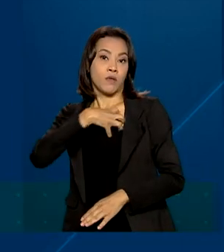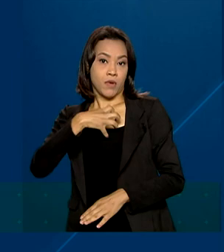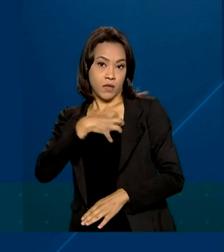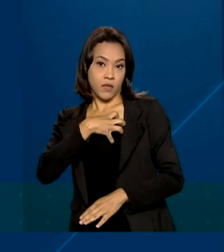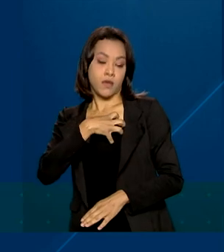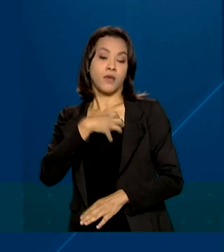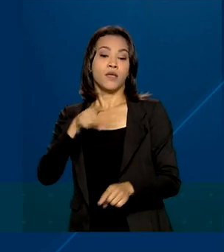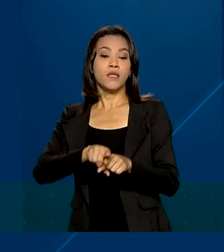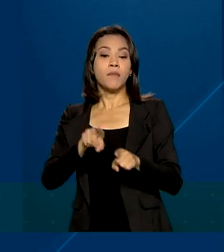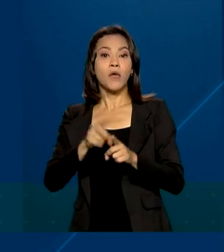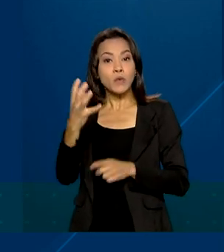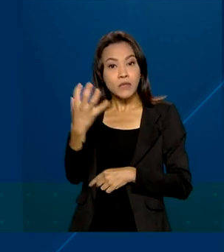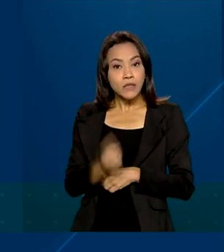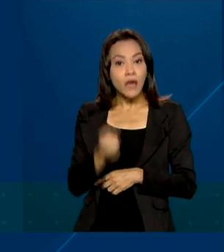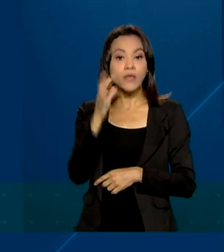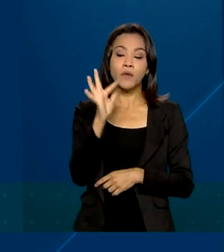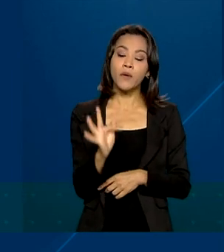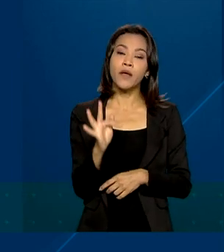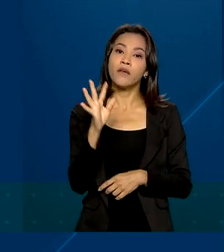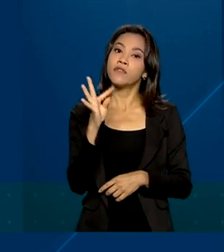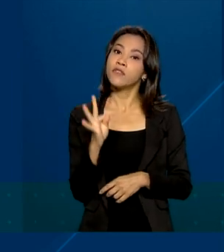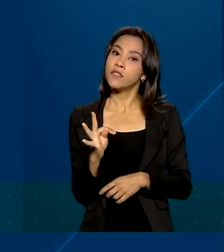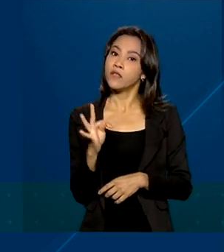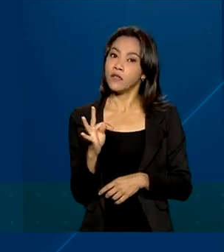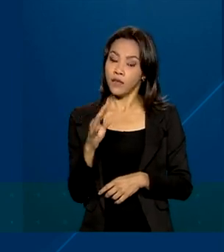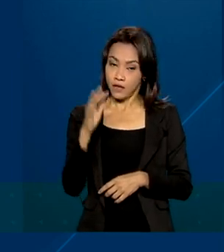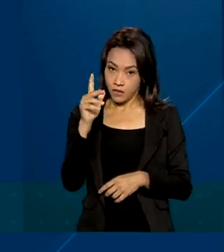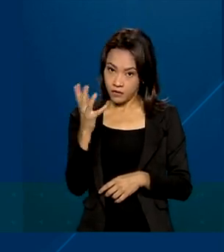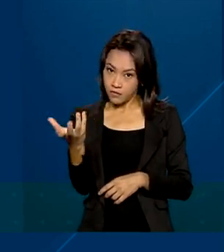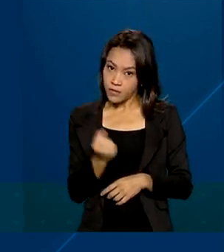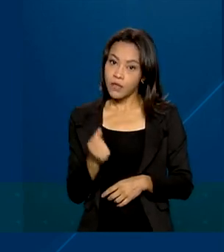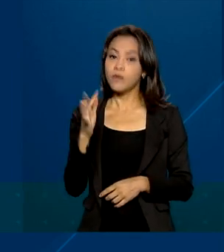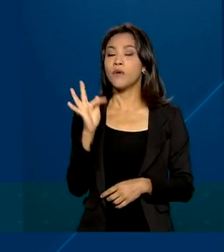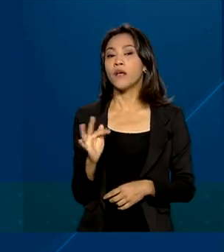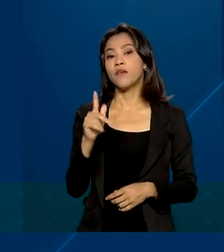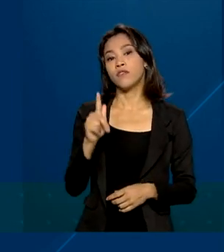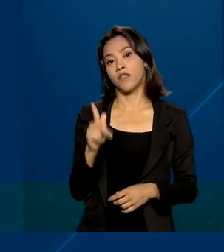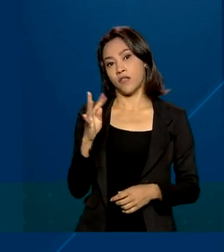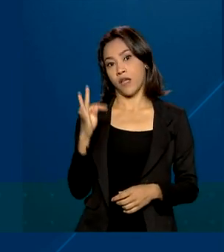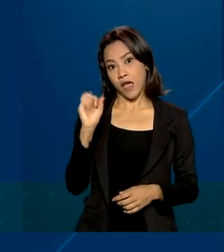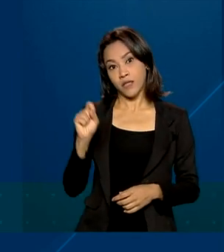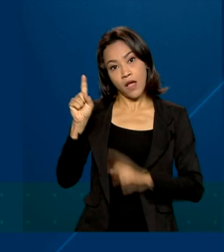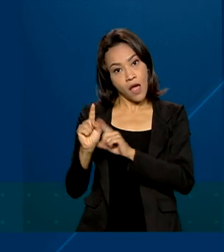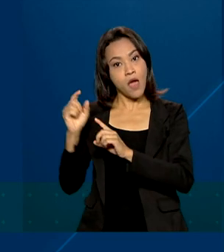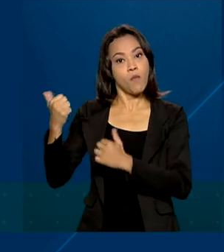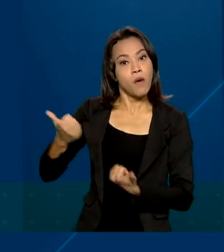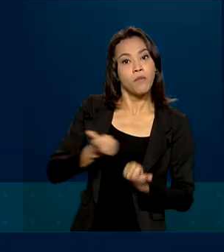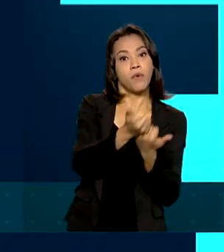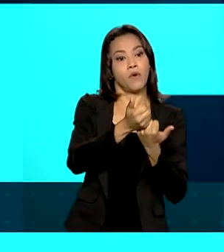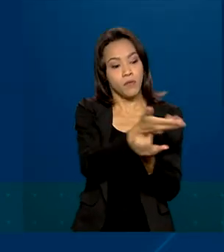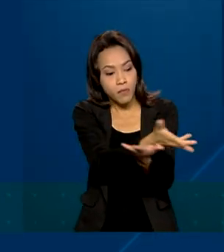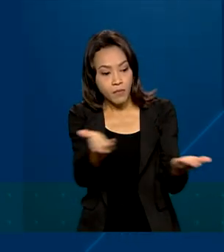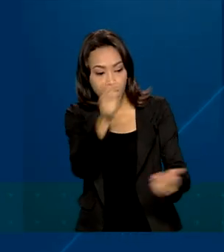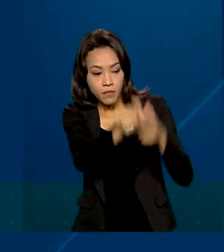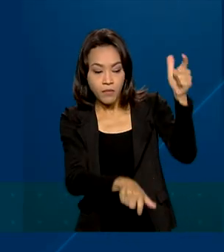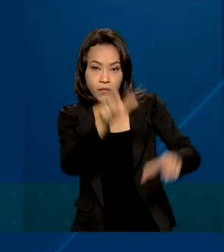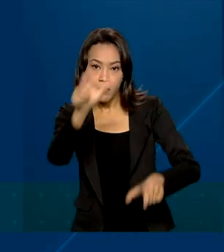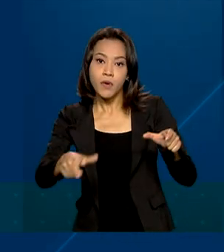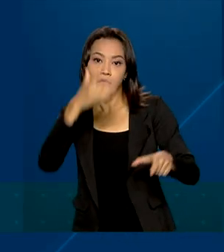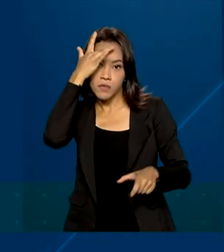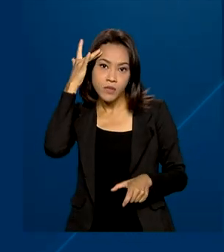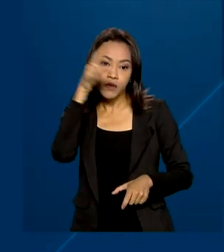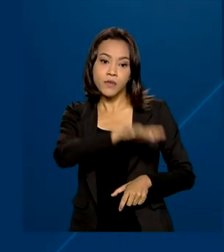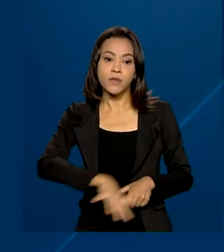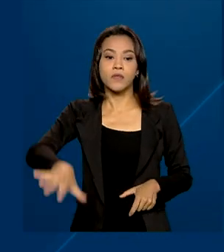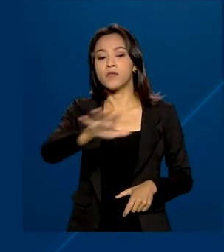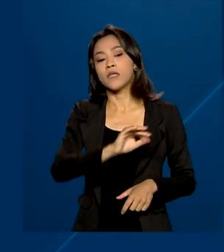do FGTS foi uma das medidas adotadas pelo governo em auxílio aos trabalhadores da região. Os moradores de